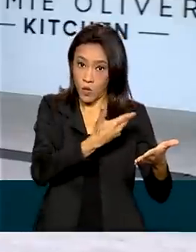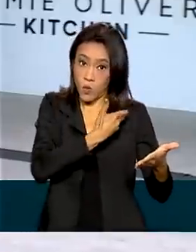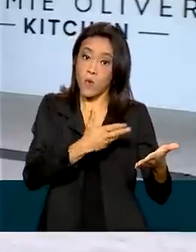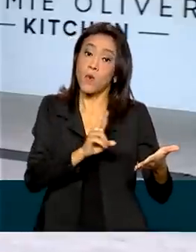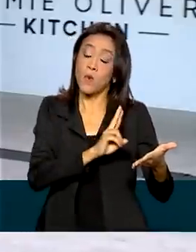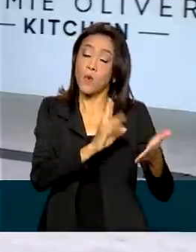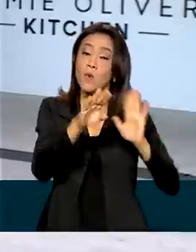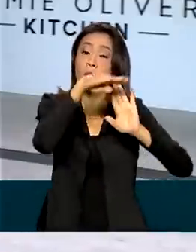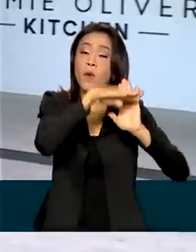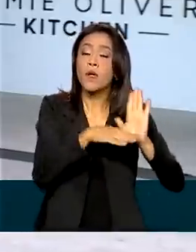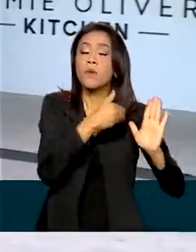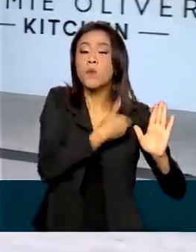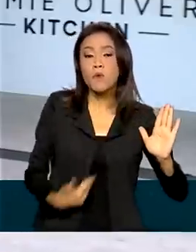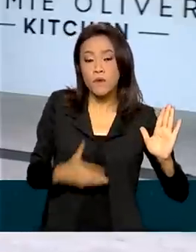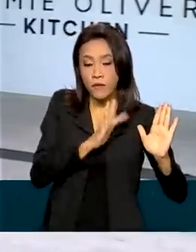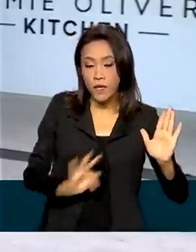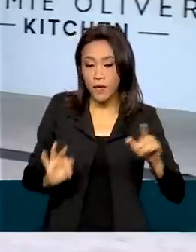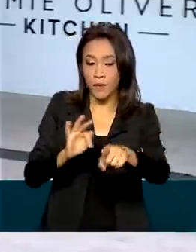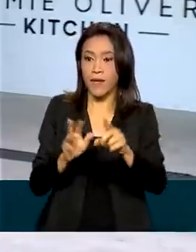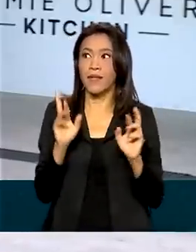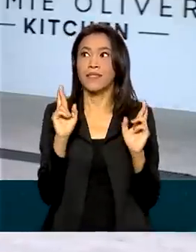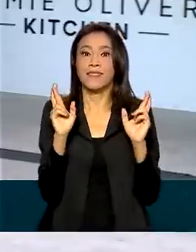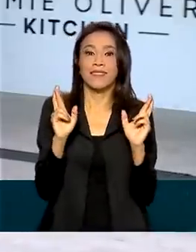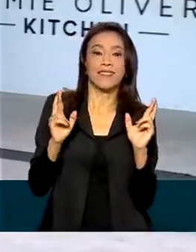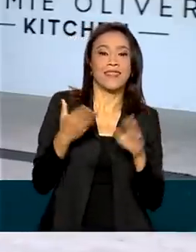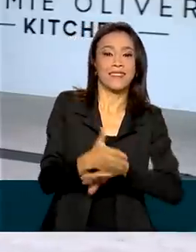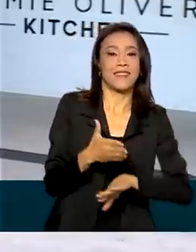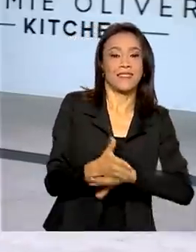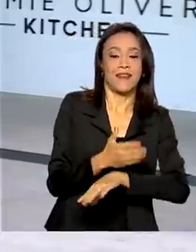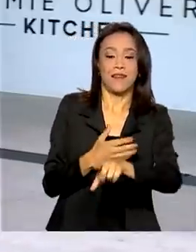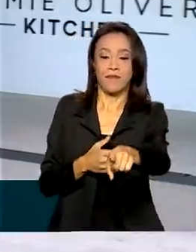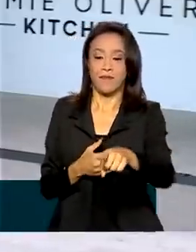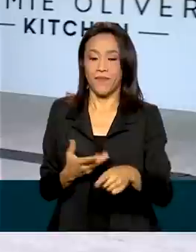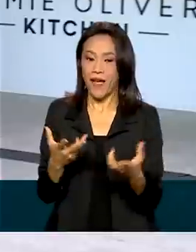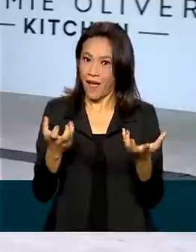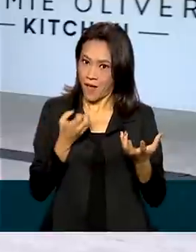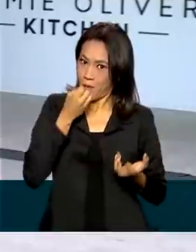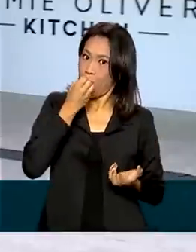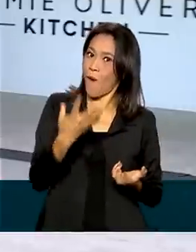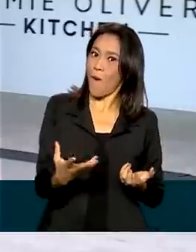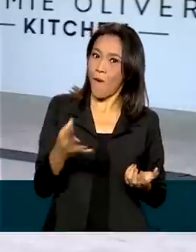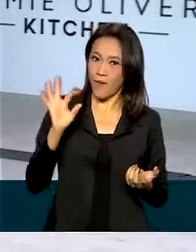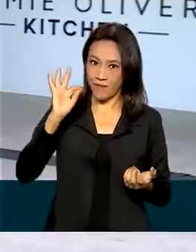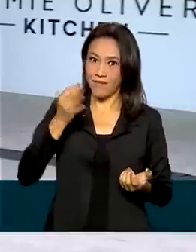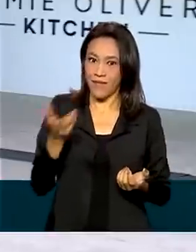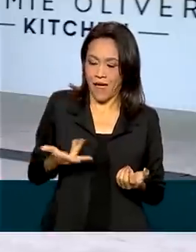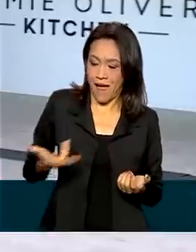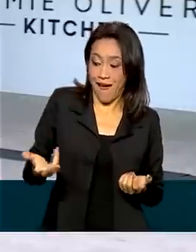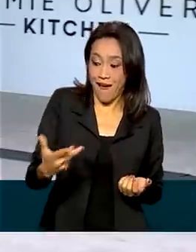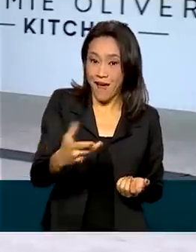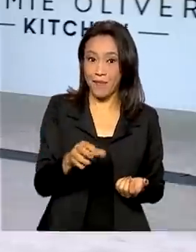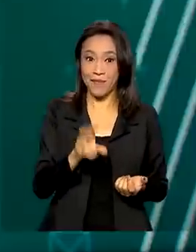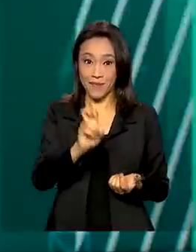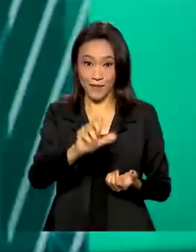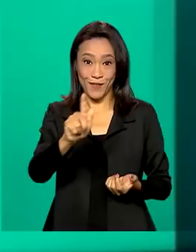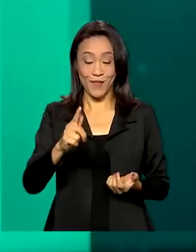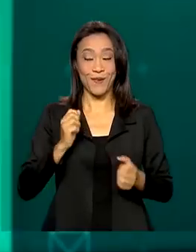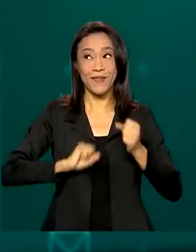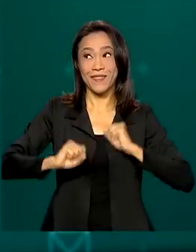vê a hora para acessar a nova tecnologia. Estou esperando aí, deve ser tecnologia boa, deve ser mais veloz, né? Estou ansioso para usar.